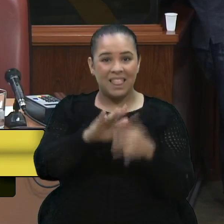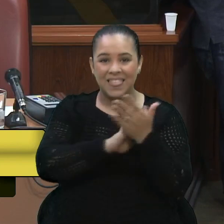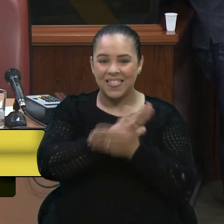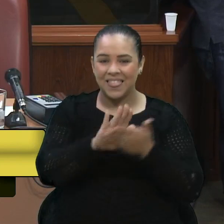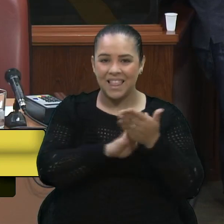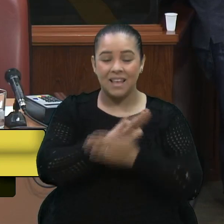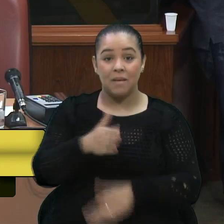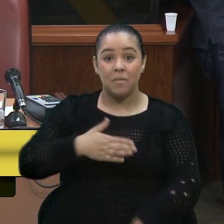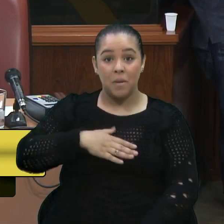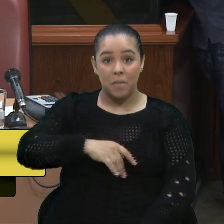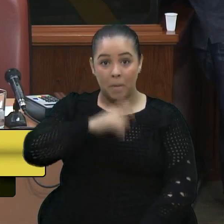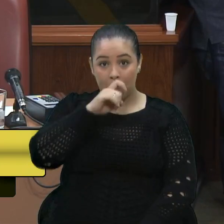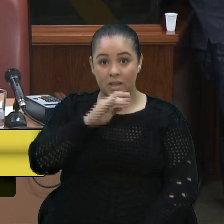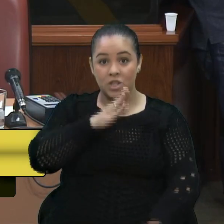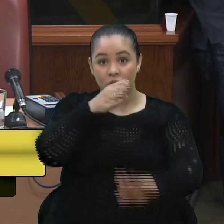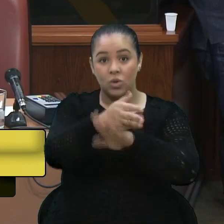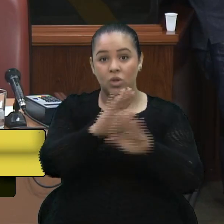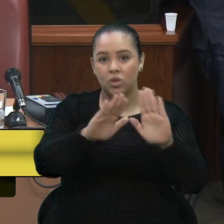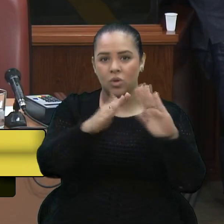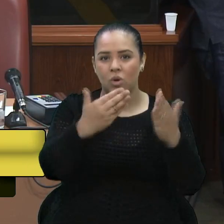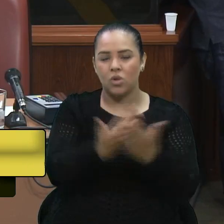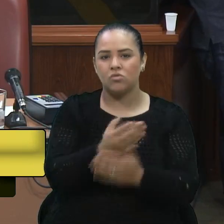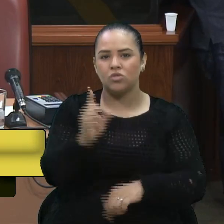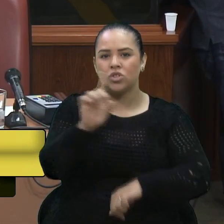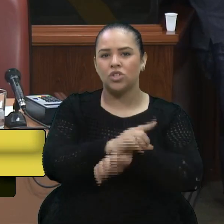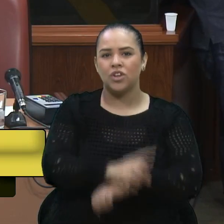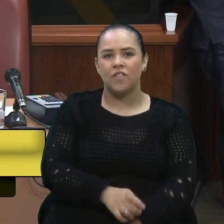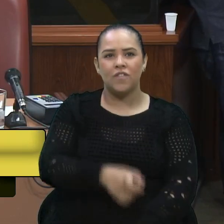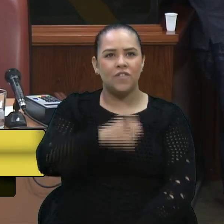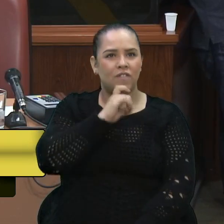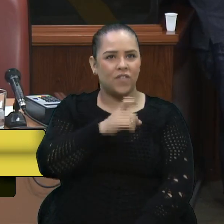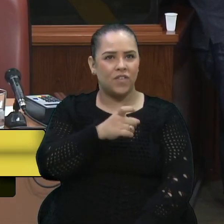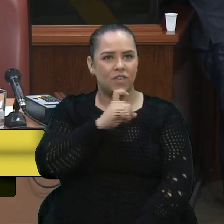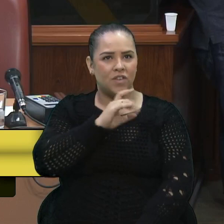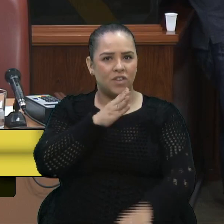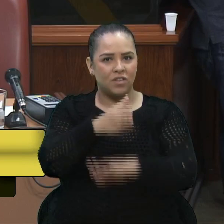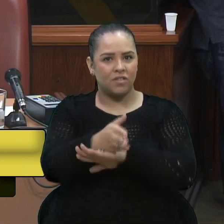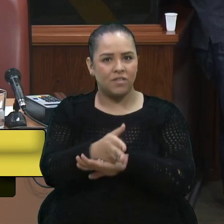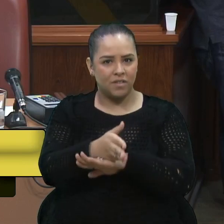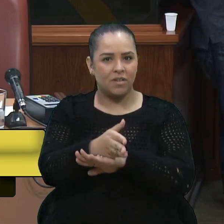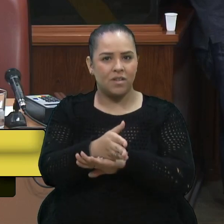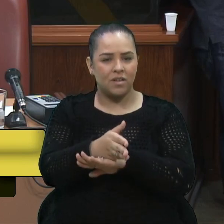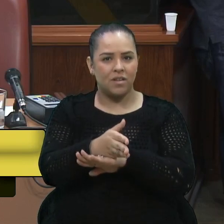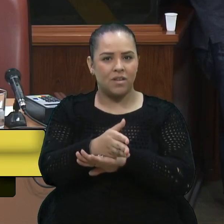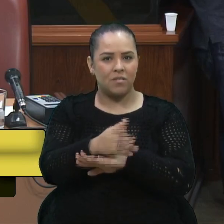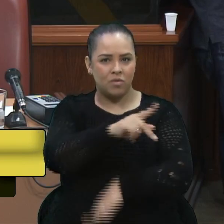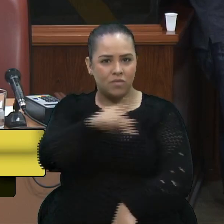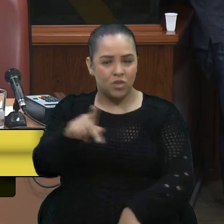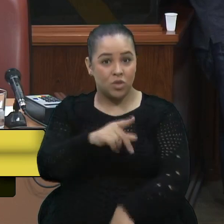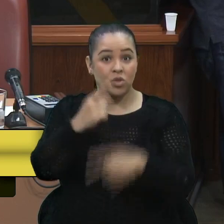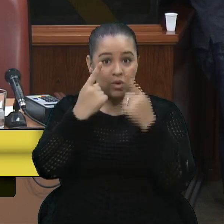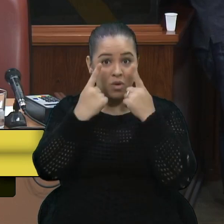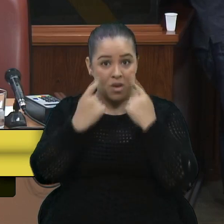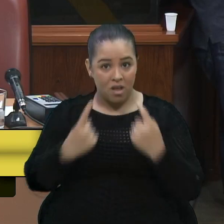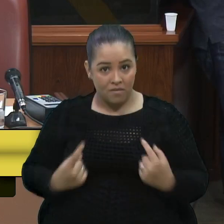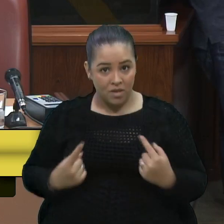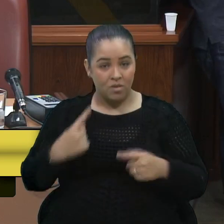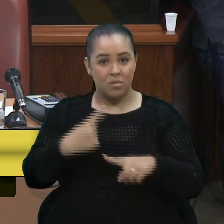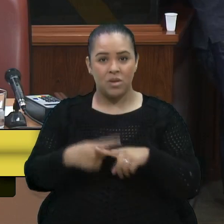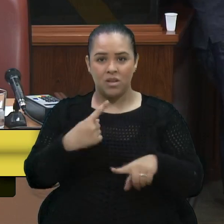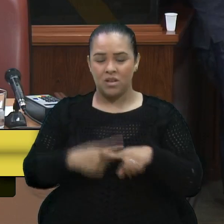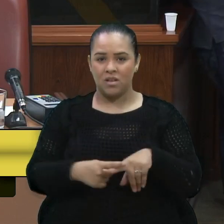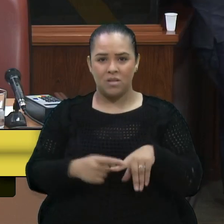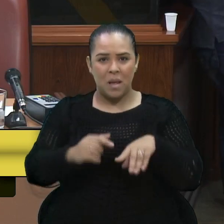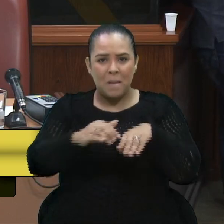pai disse que chegou na escola, nos dias de inverno, ele chegava para a professora e chorava, porque ele chegava com os pés